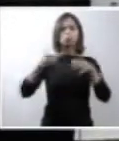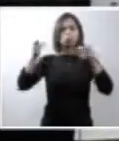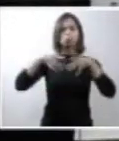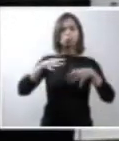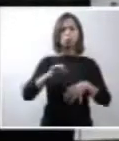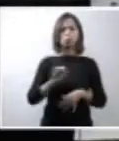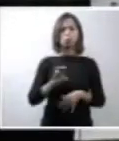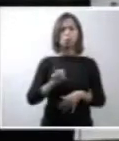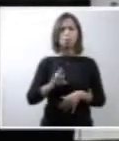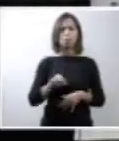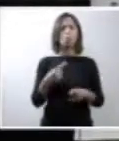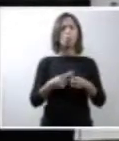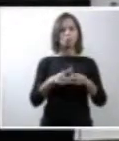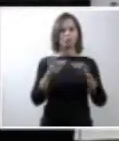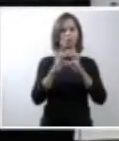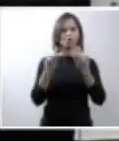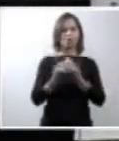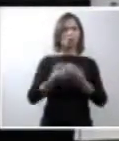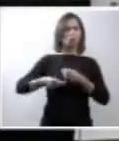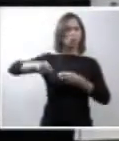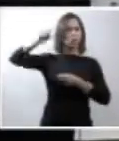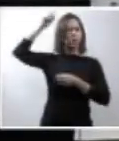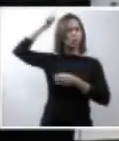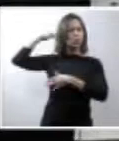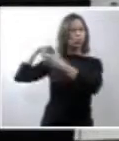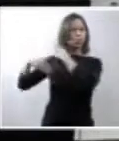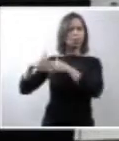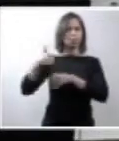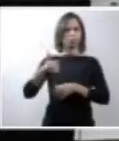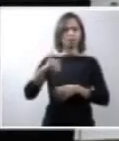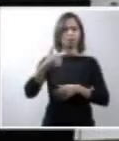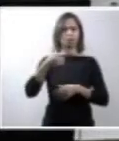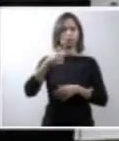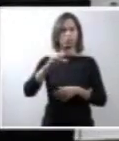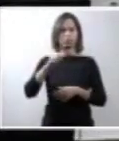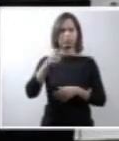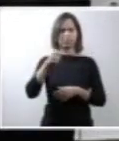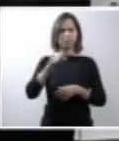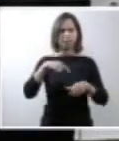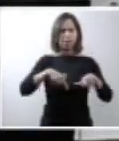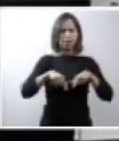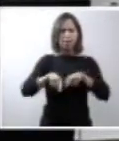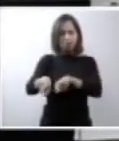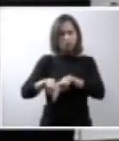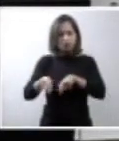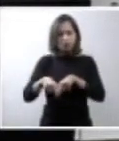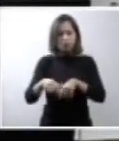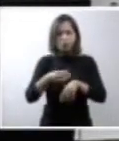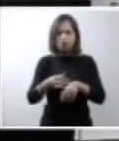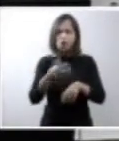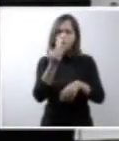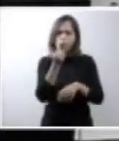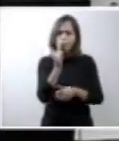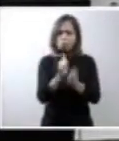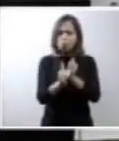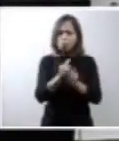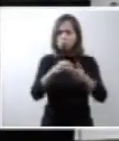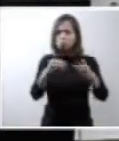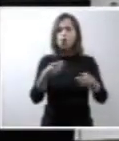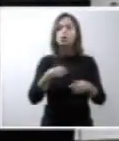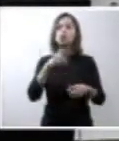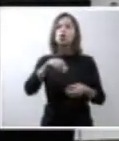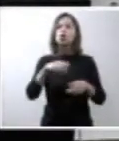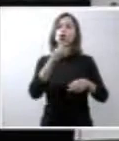a família, desde os anos 70, trabalha com agrotóxicos na cultura de agrotóxicos de